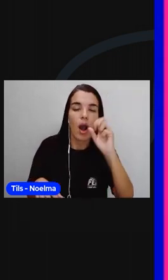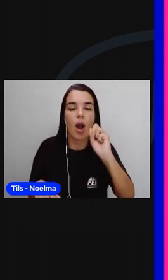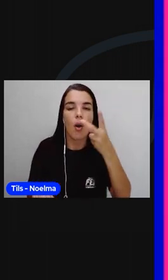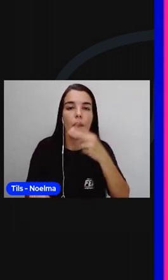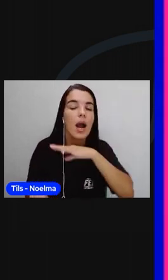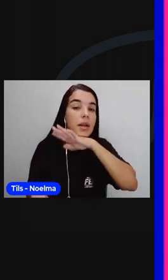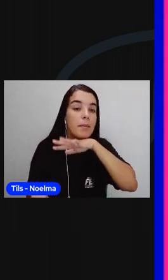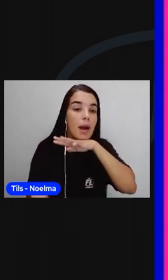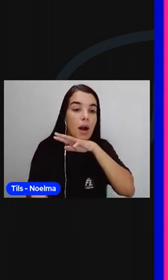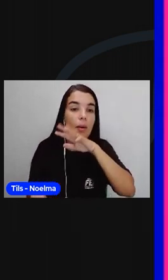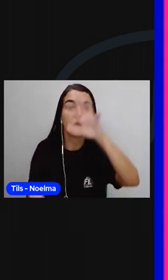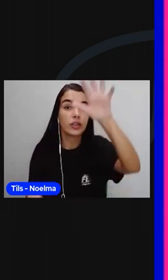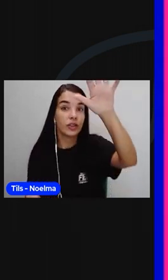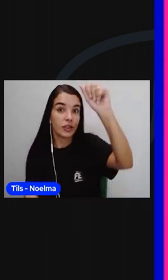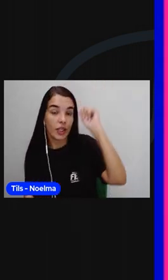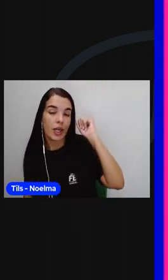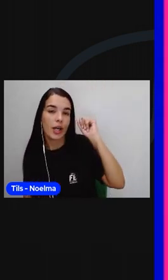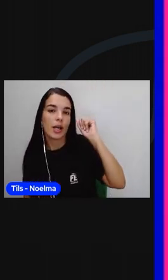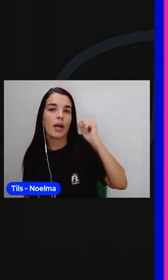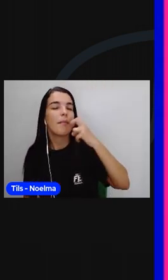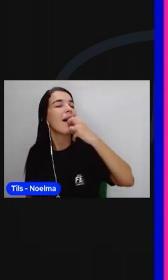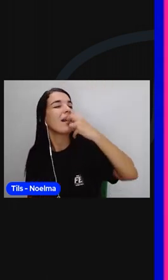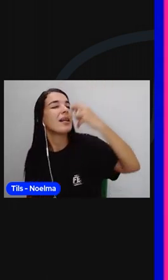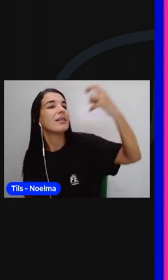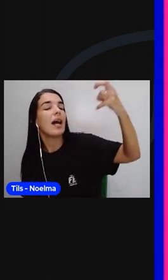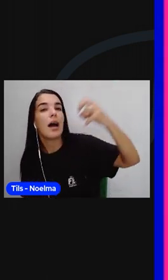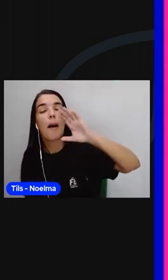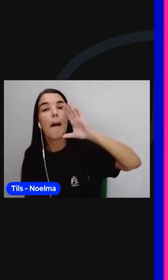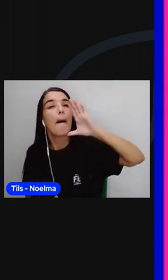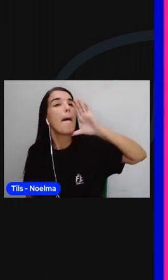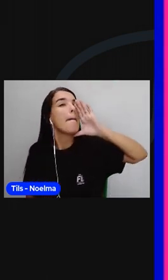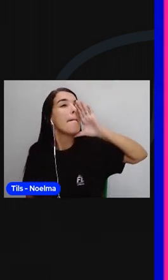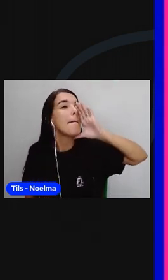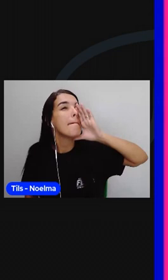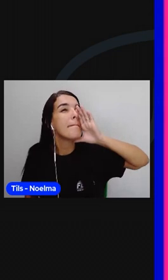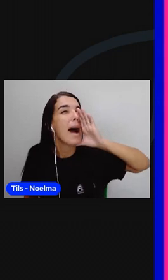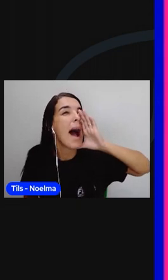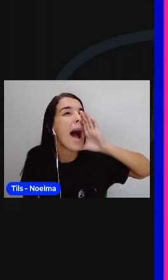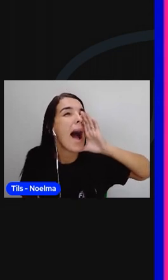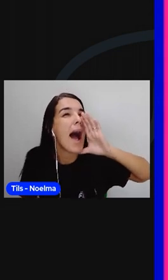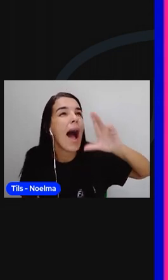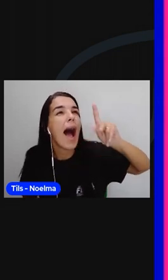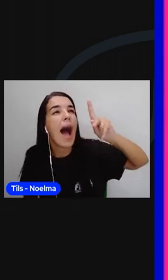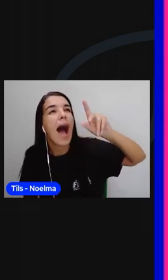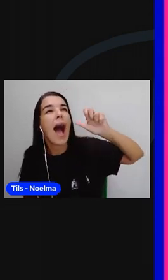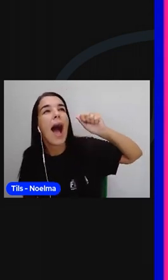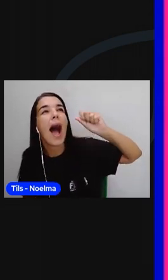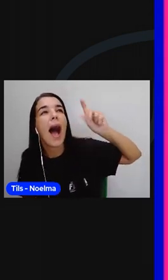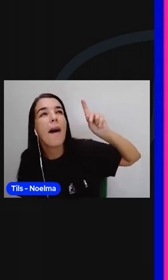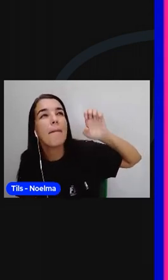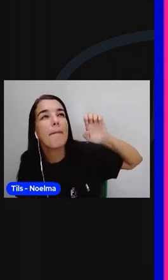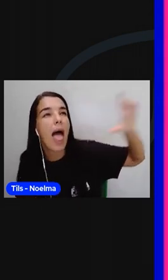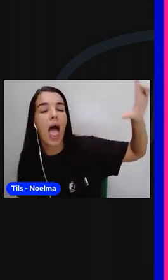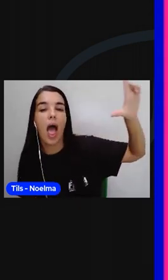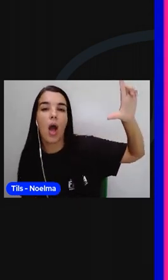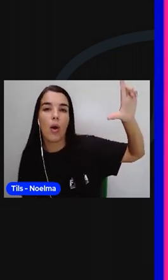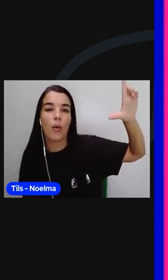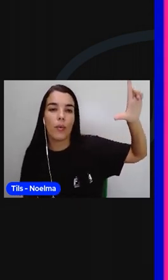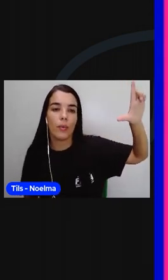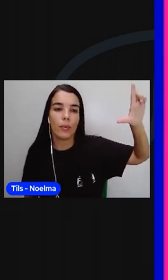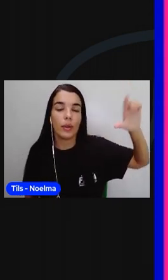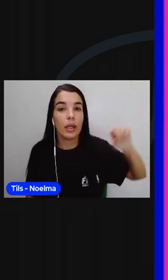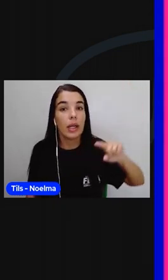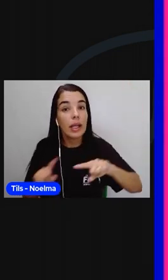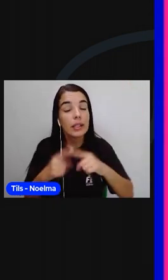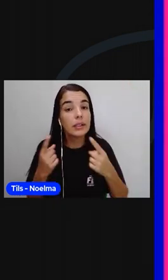chamar. Então, nós vamos gritar porque o papel não está nos ouvindo. Então, nós vamos gritar. Papel. A sílaba